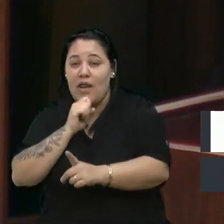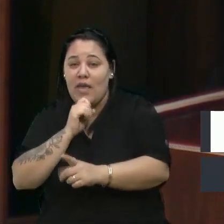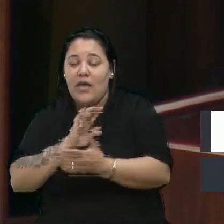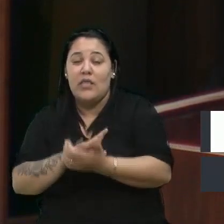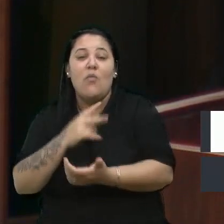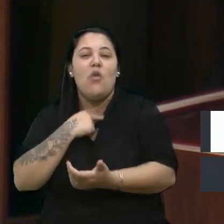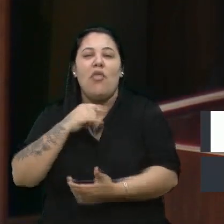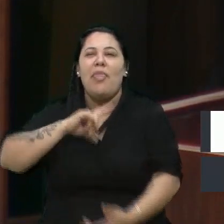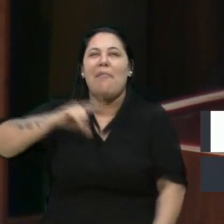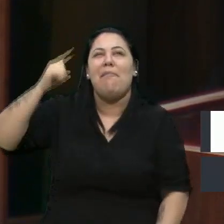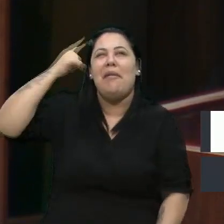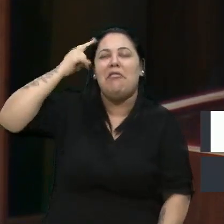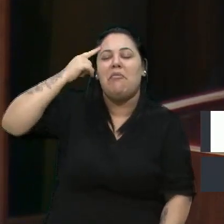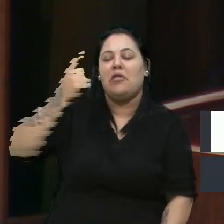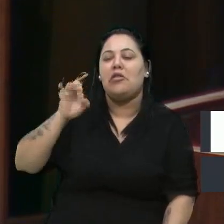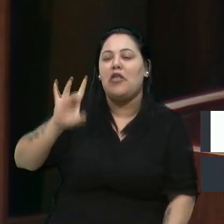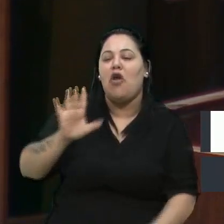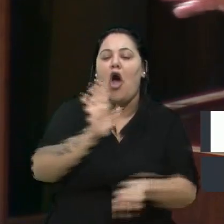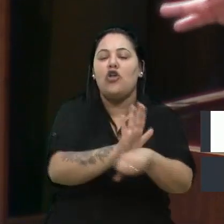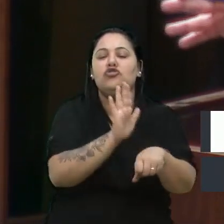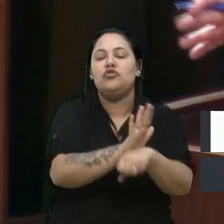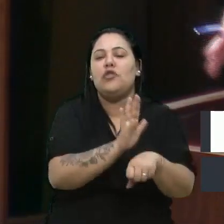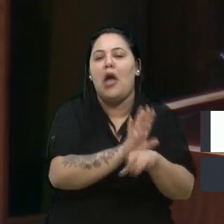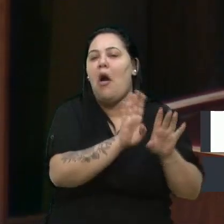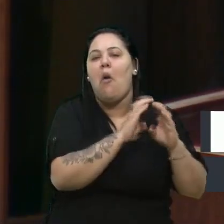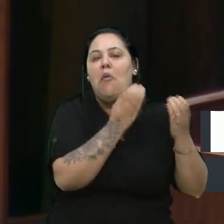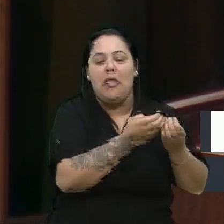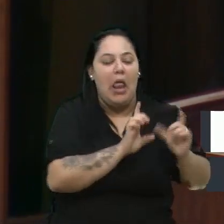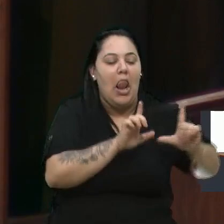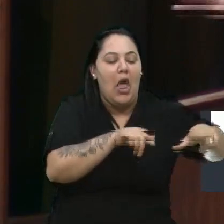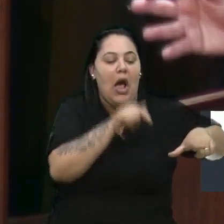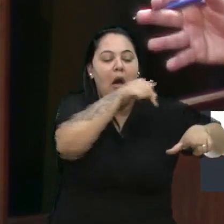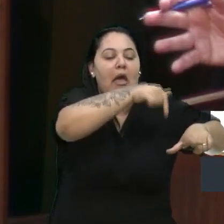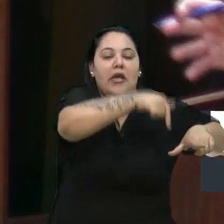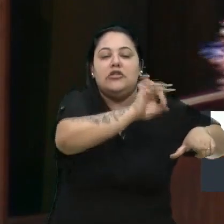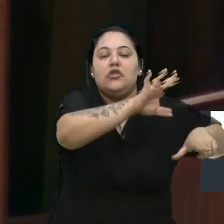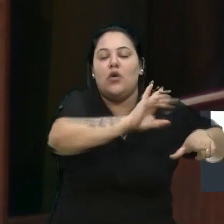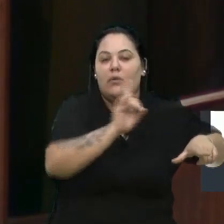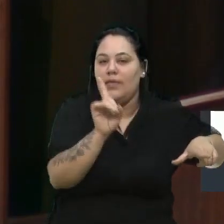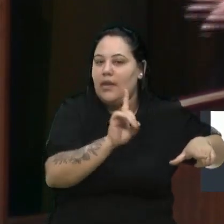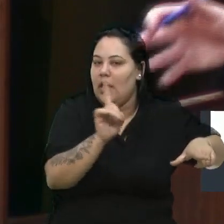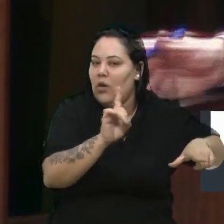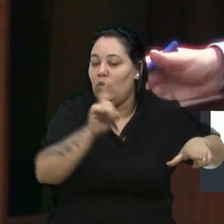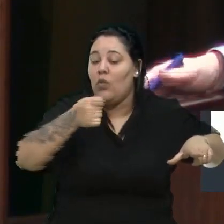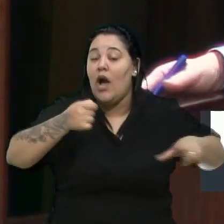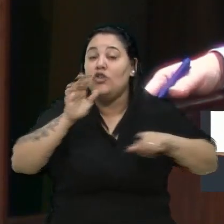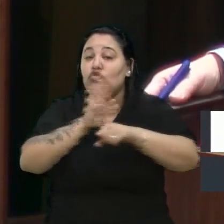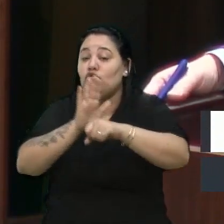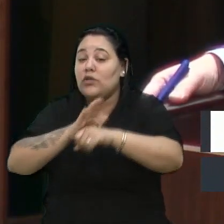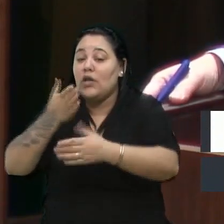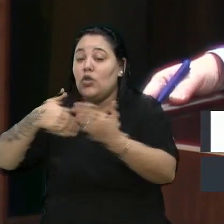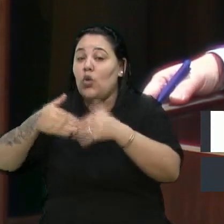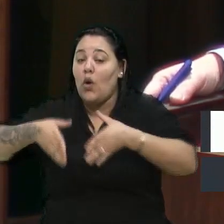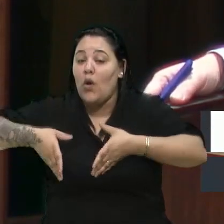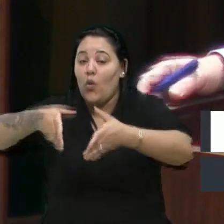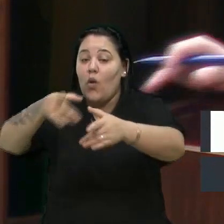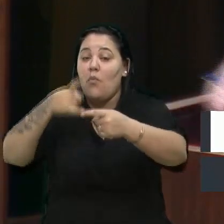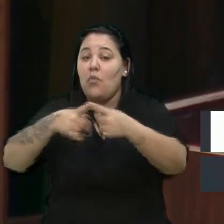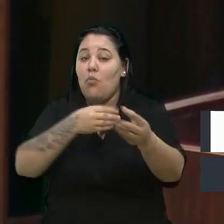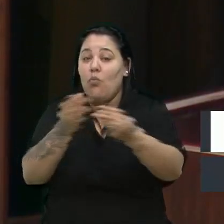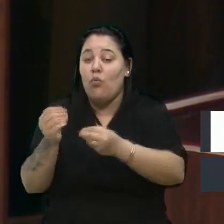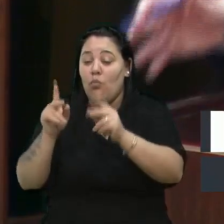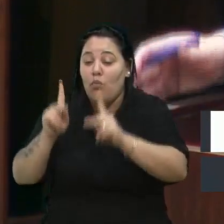beneficiando aquela comunidade ou aquela localidade. Não, a gente tem que ver que qualquer obra, ela vai atingir